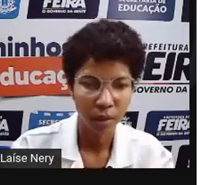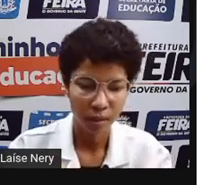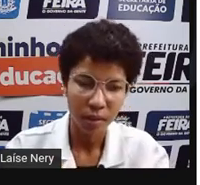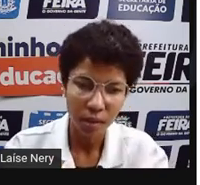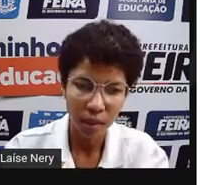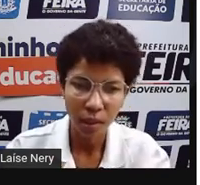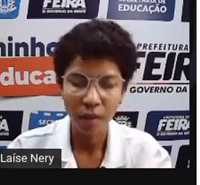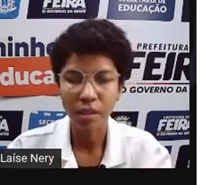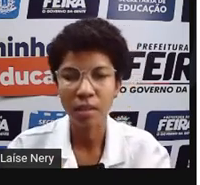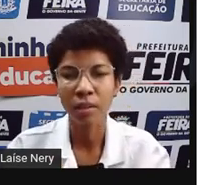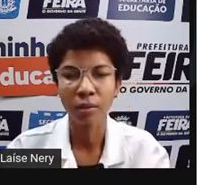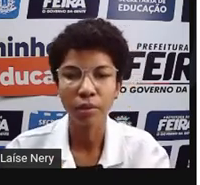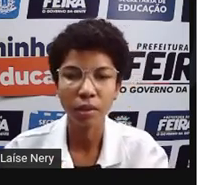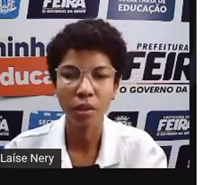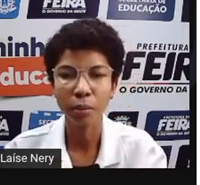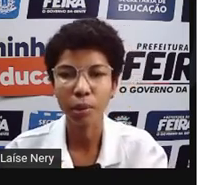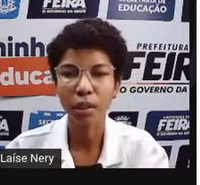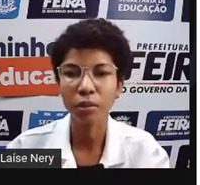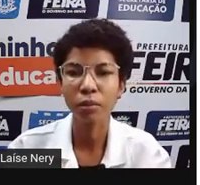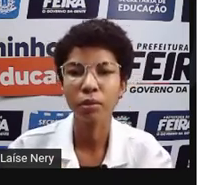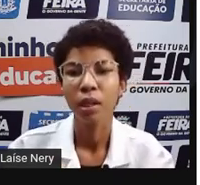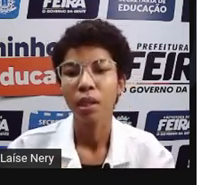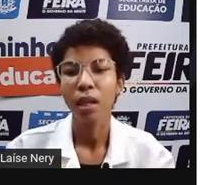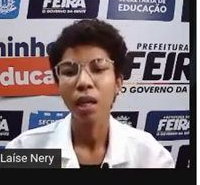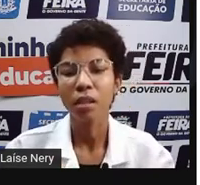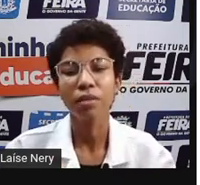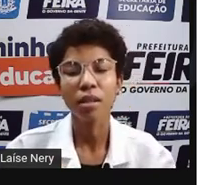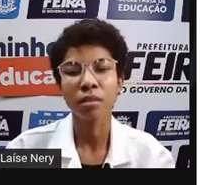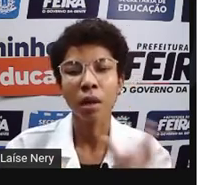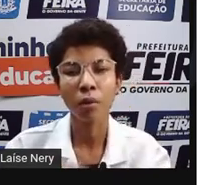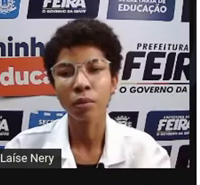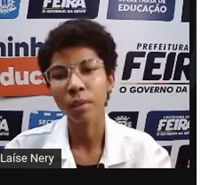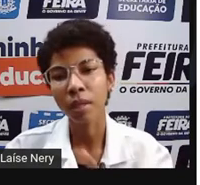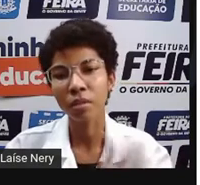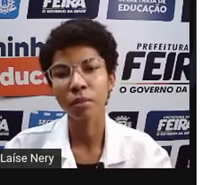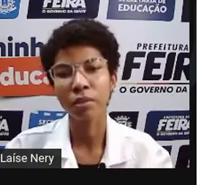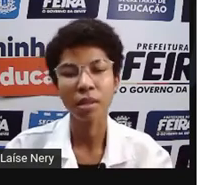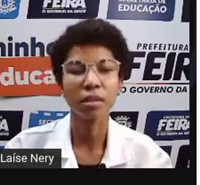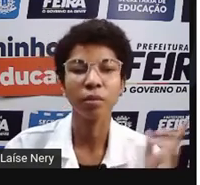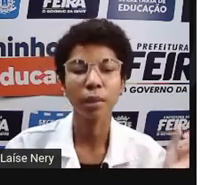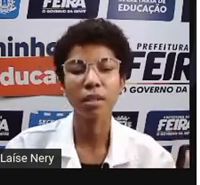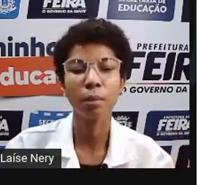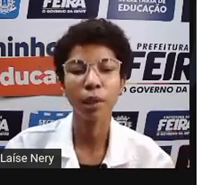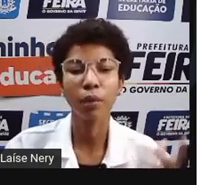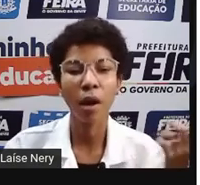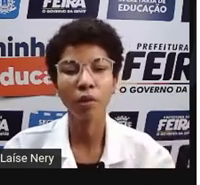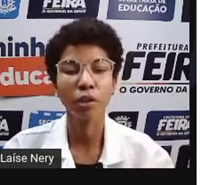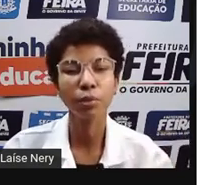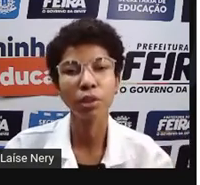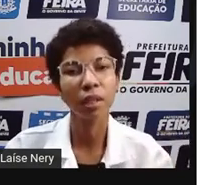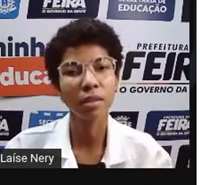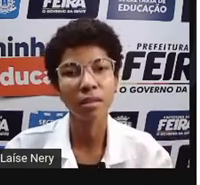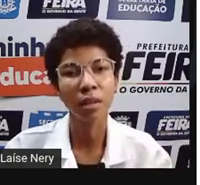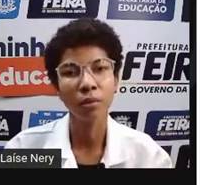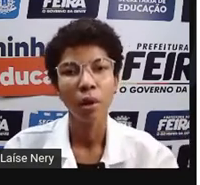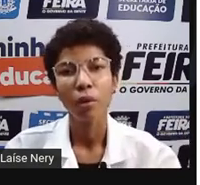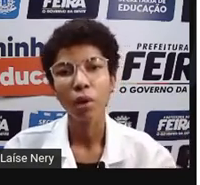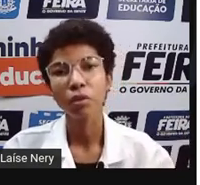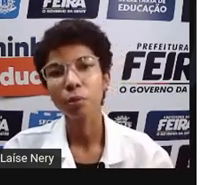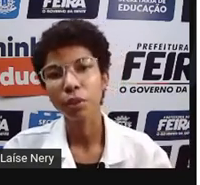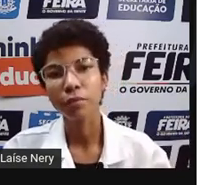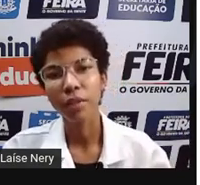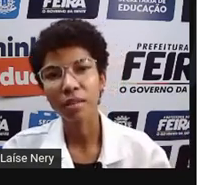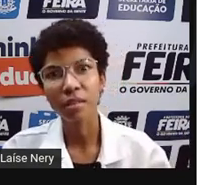lâmpadas, se tem televisão, se tem computador, e aí eles fazem uma conta mais ou menos assim para saber qual é o tipo de ligação,